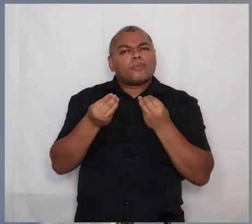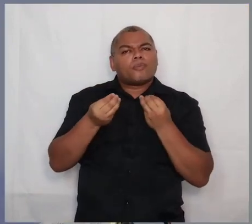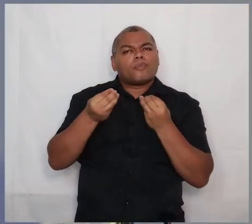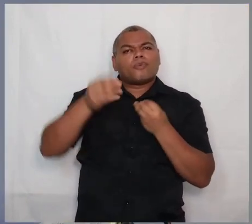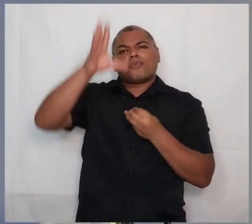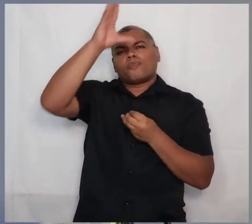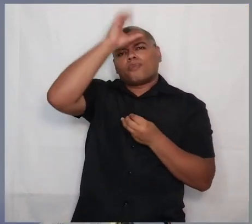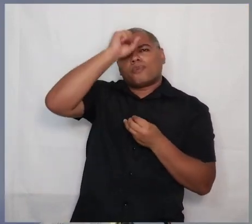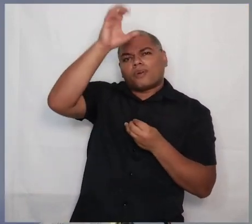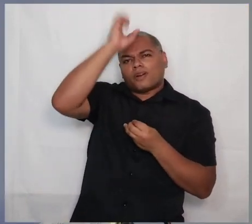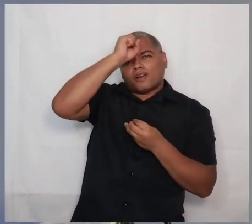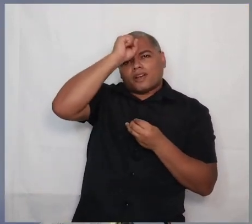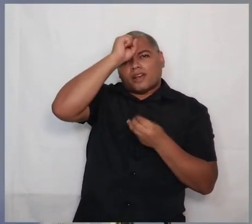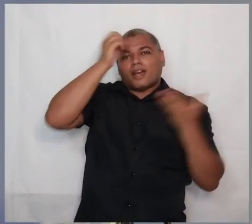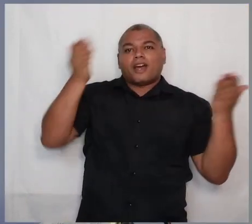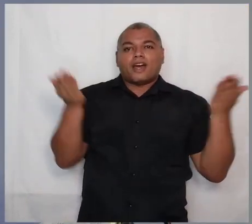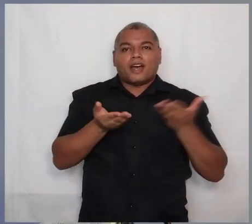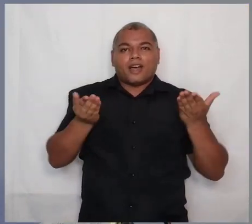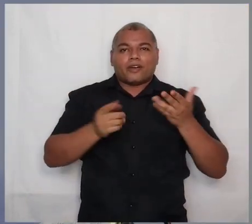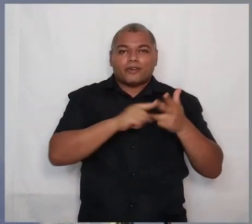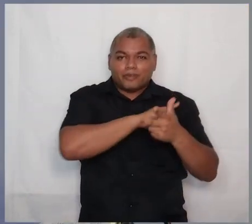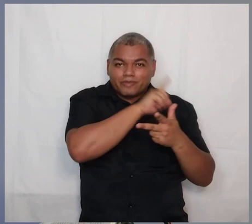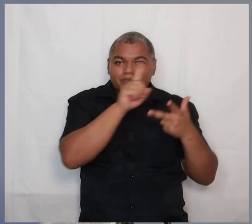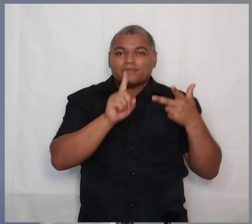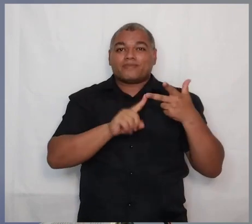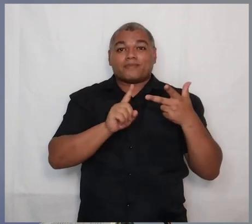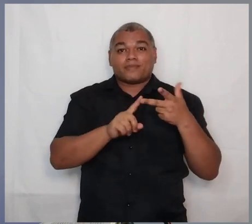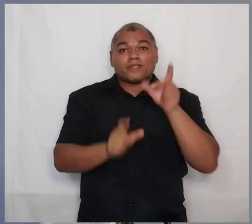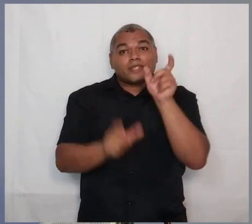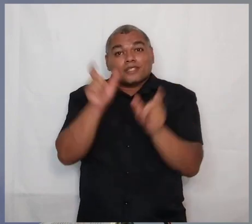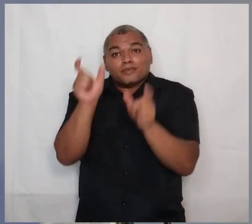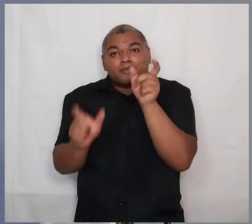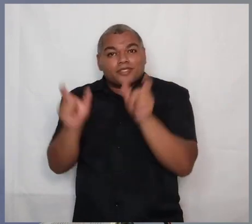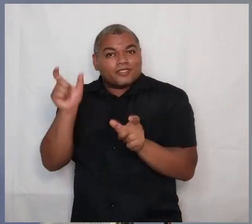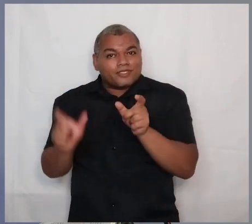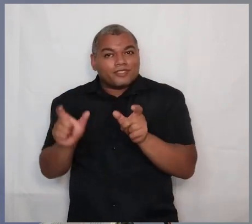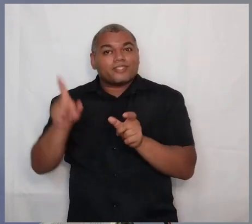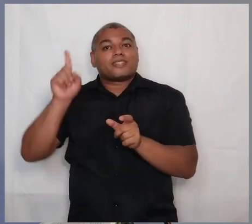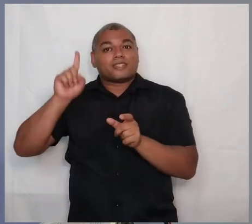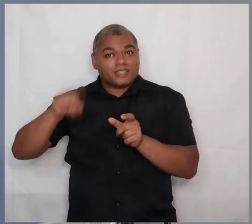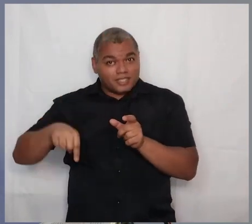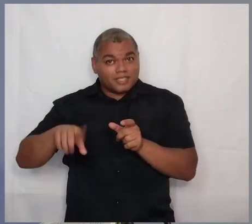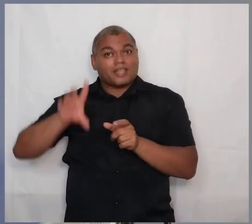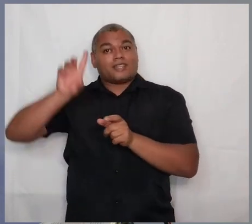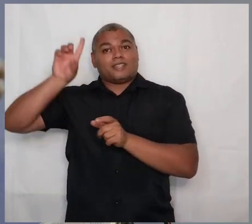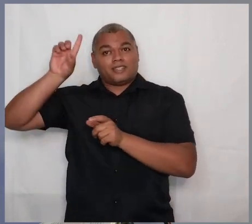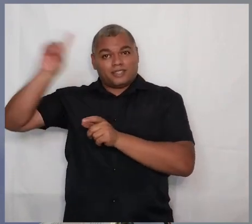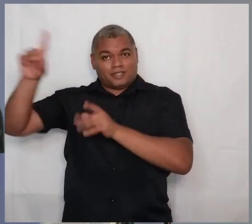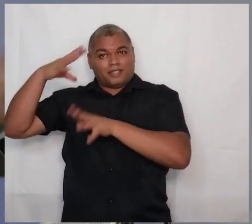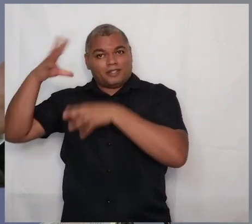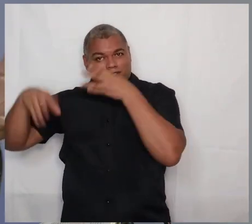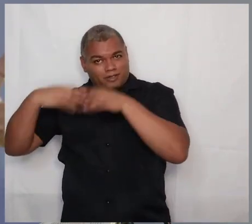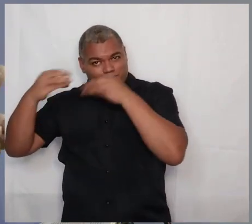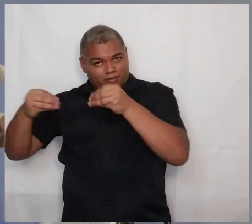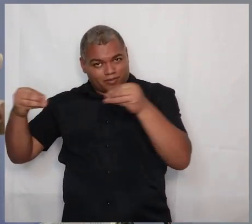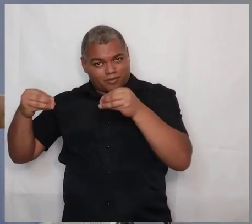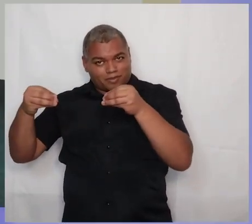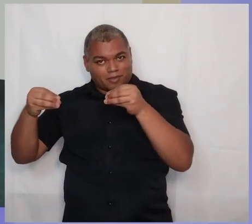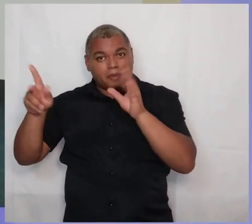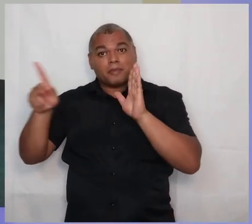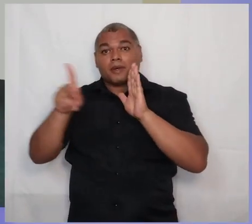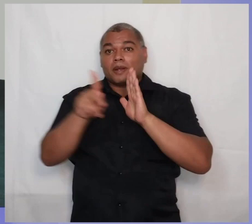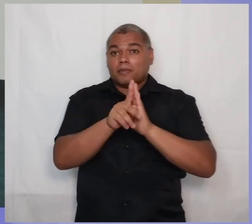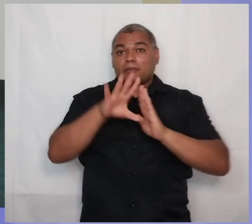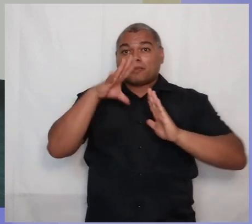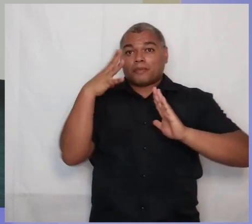fala do seu terceiro aspecto. Aqueles que são os presentes de Cristo para a sua igreja,